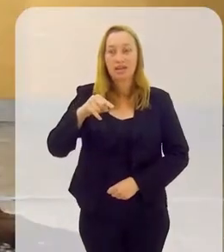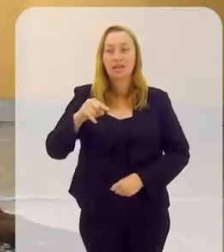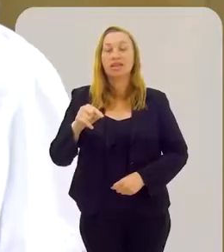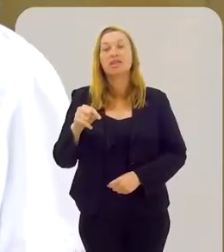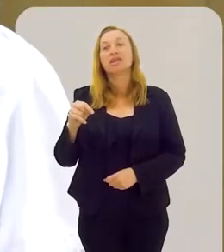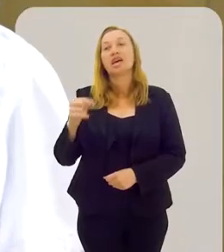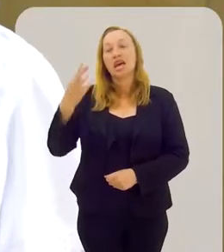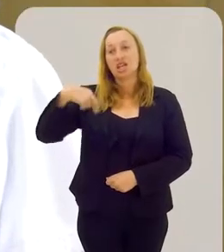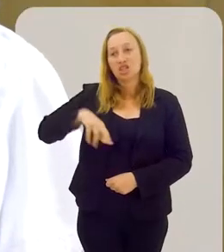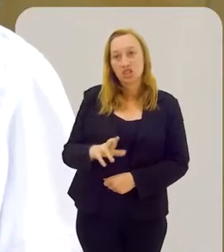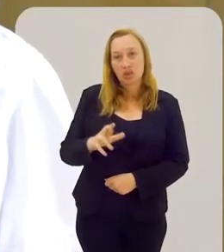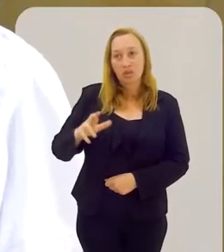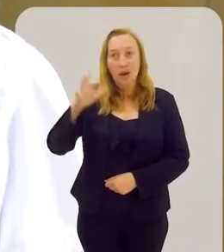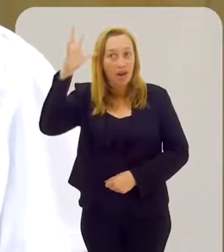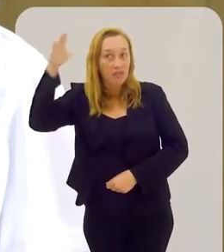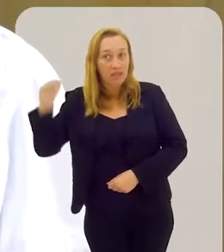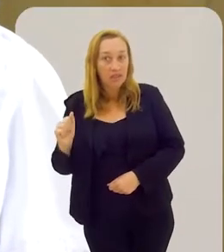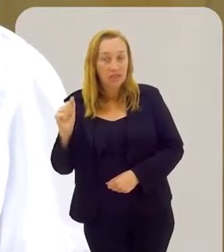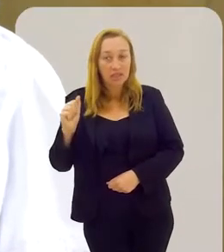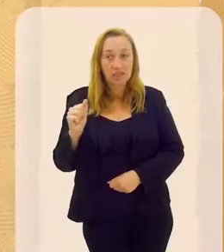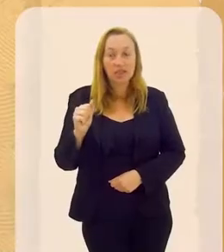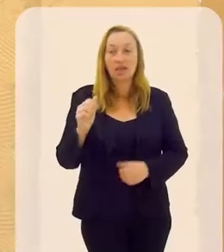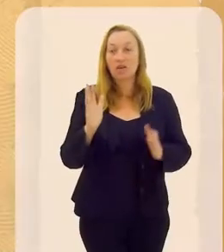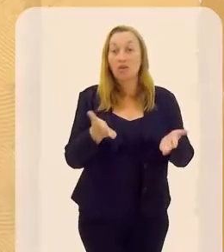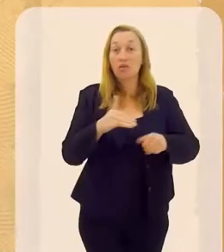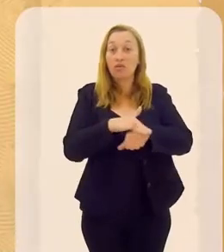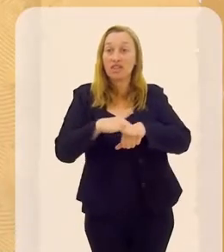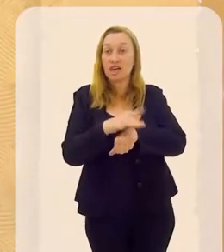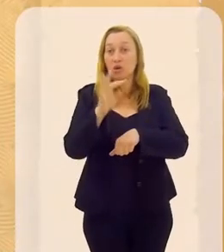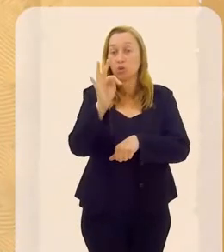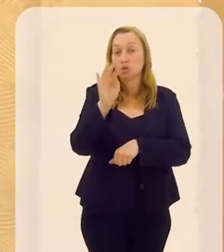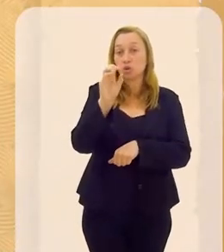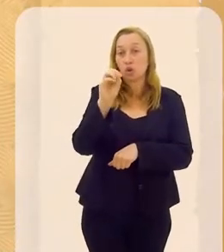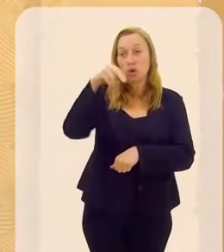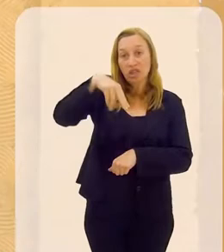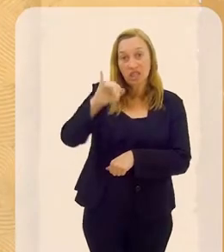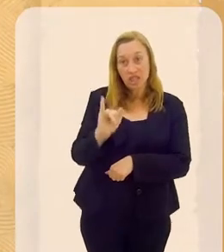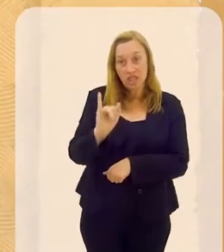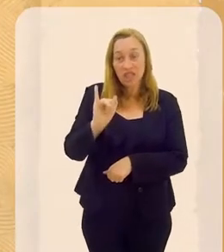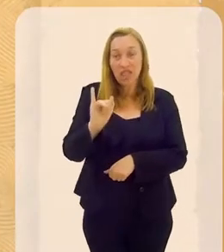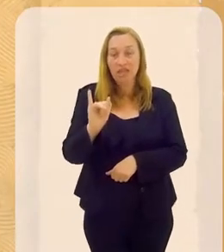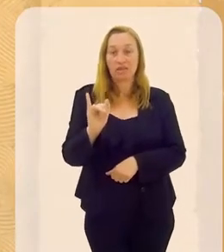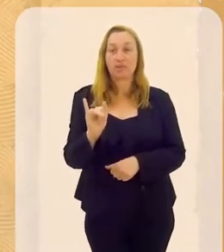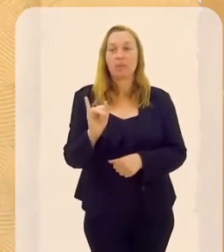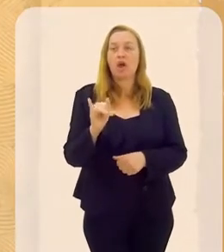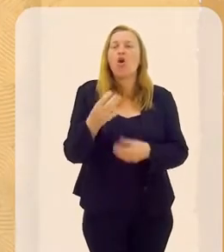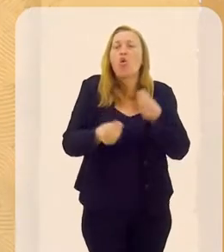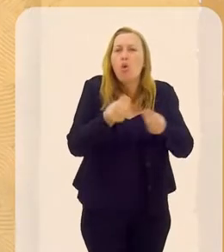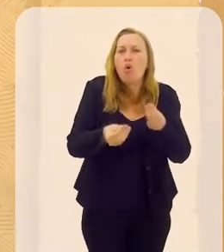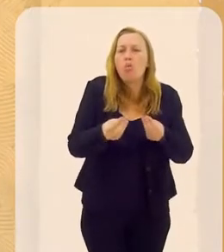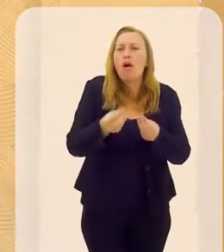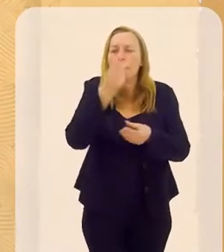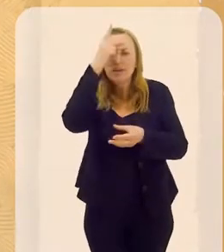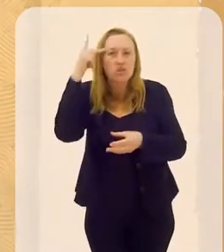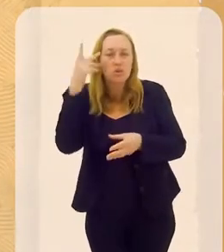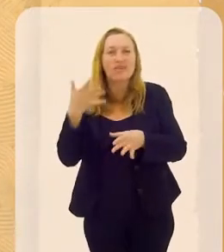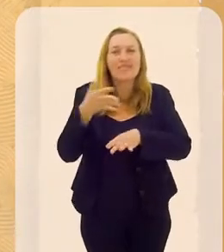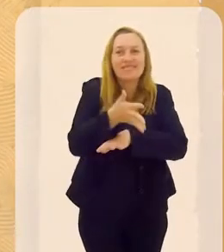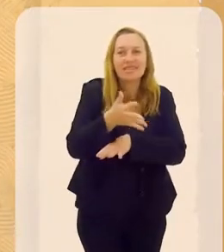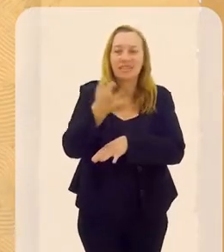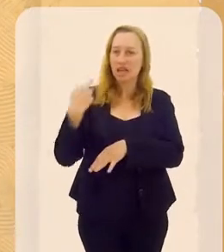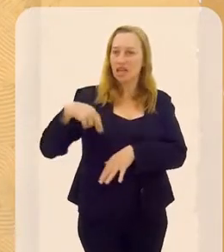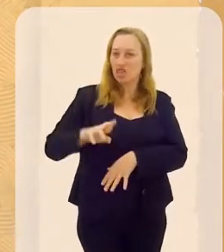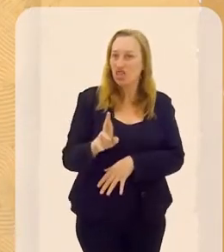Babalorixá, Tony Tara. Vamos saber como é para uma pessoa entrar para a